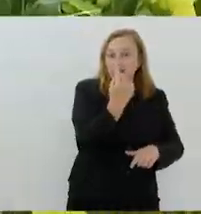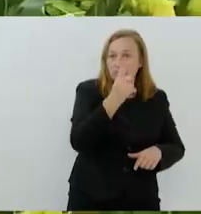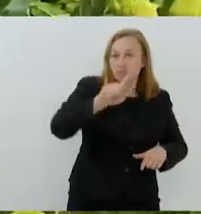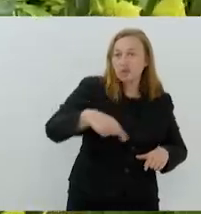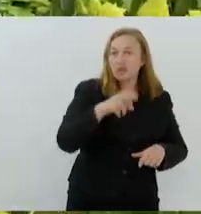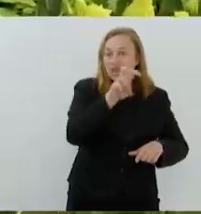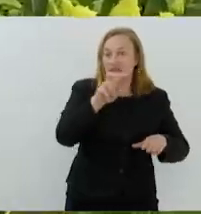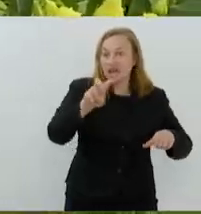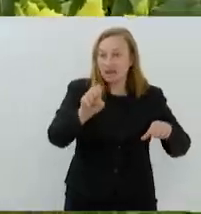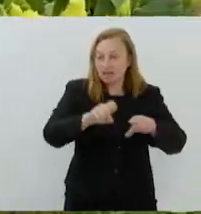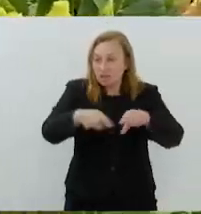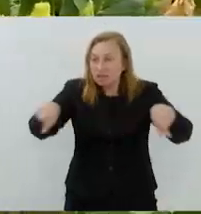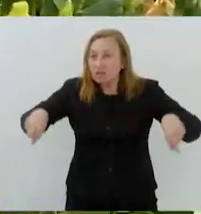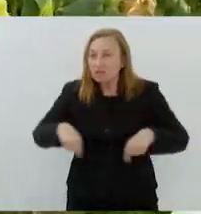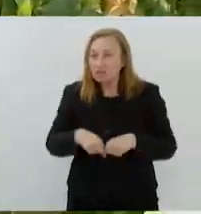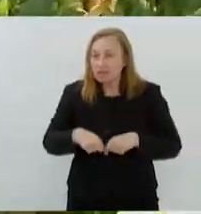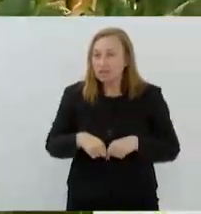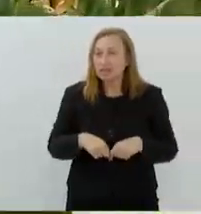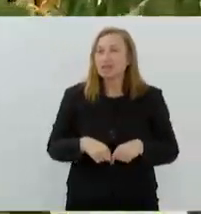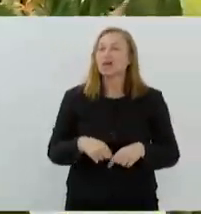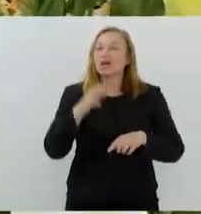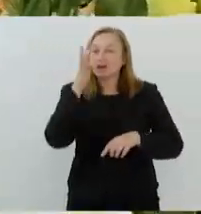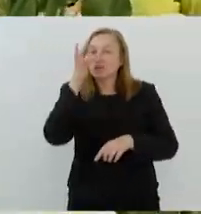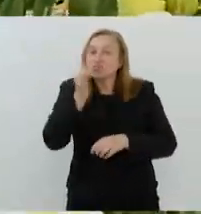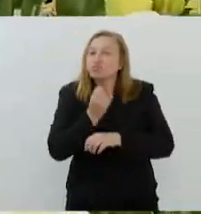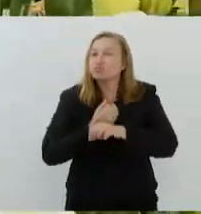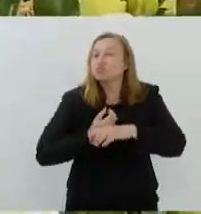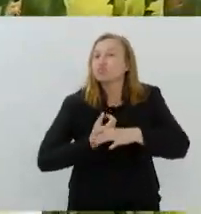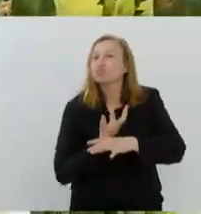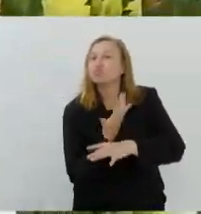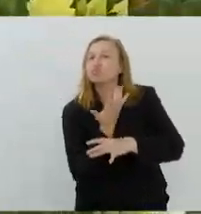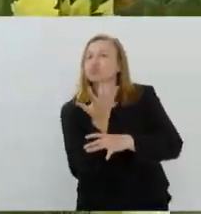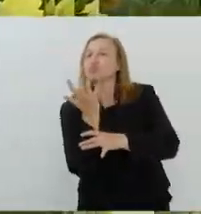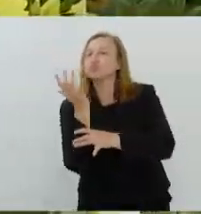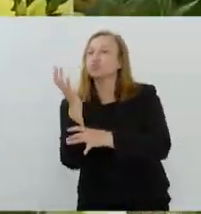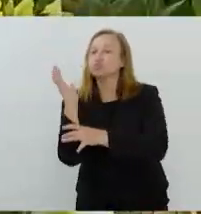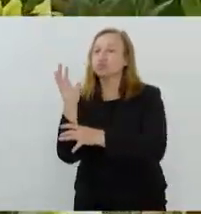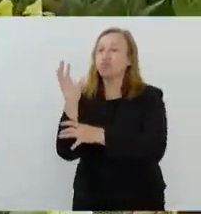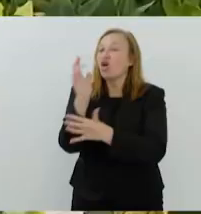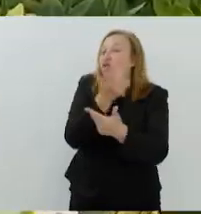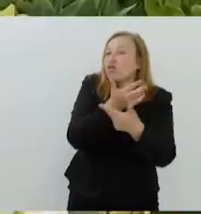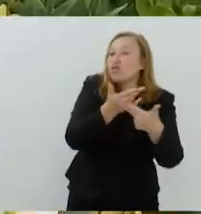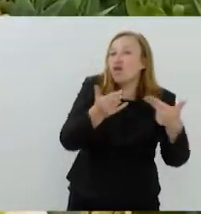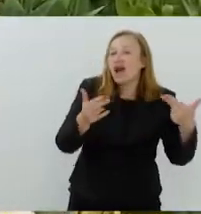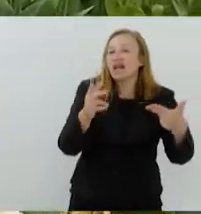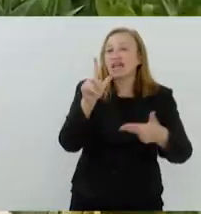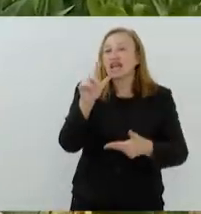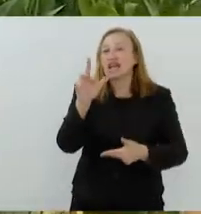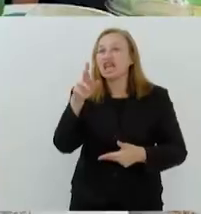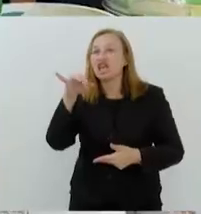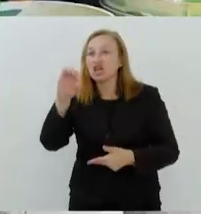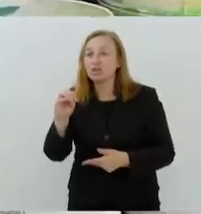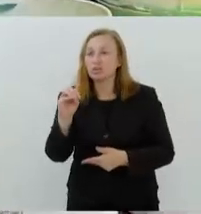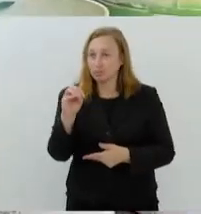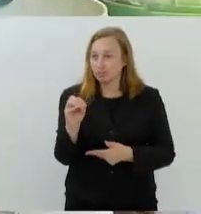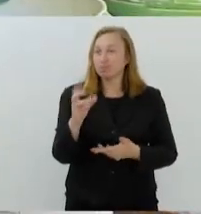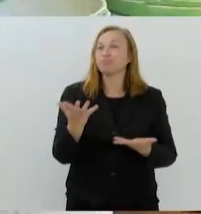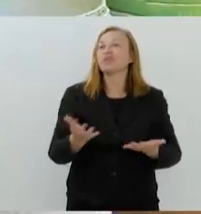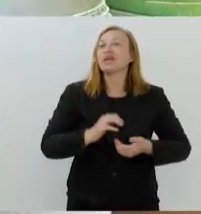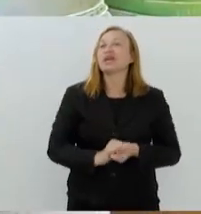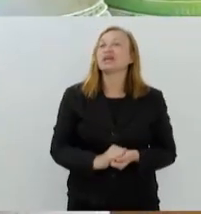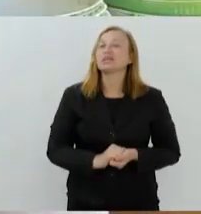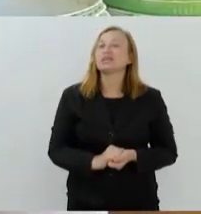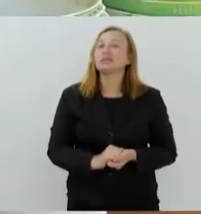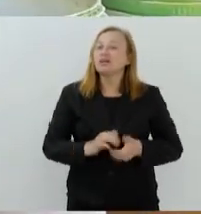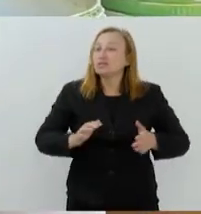As flores mais cultivadas são as rosas, as tromelhas, crisântemos, lírios e gérberas. Para quem busca